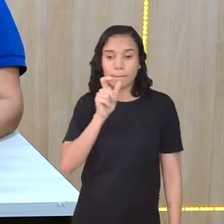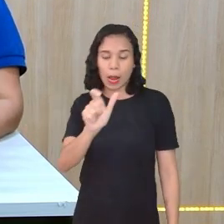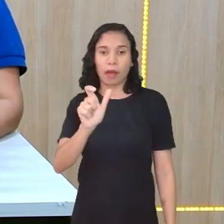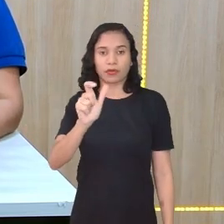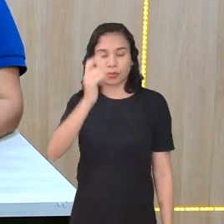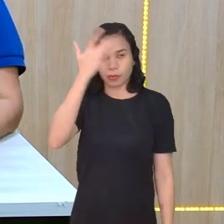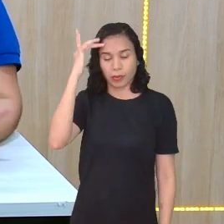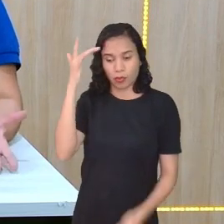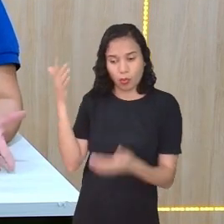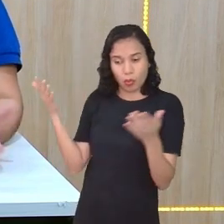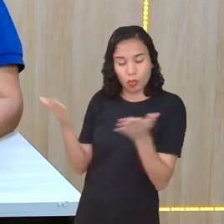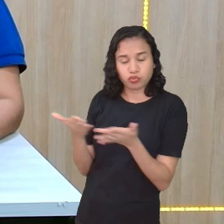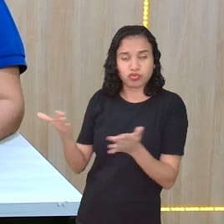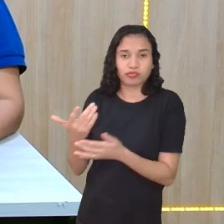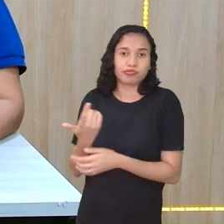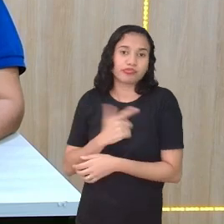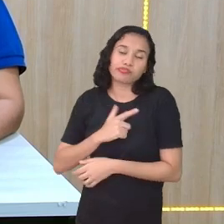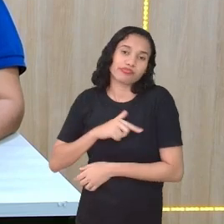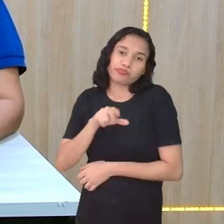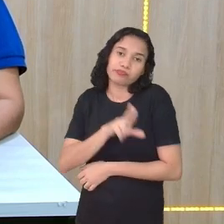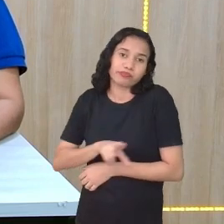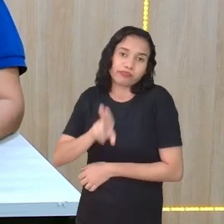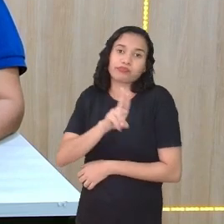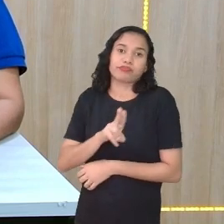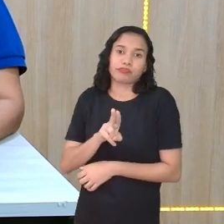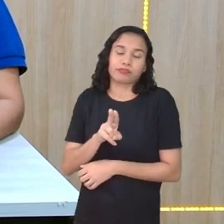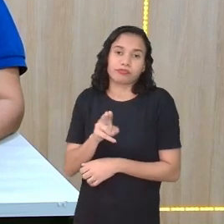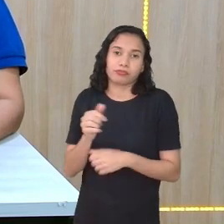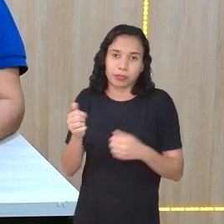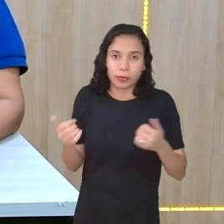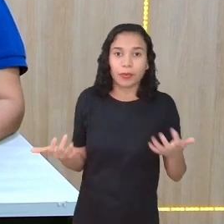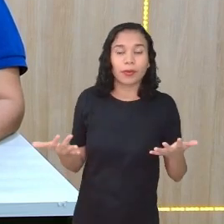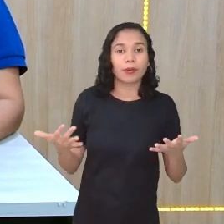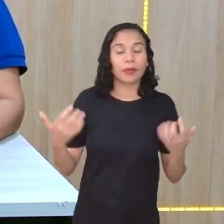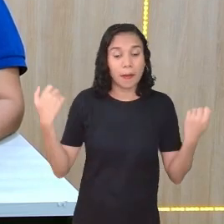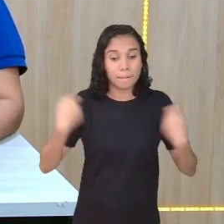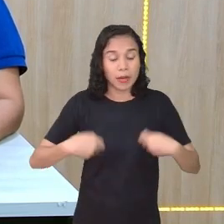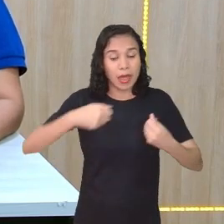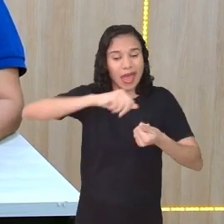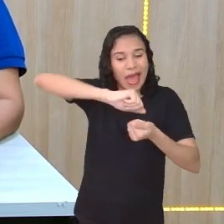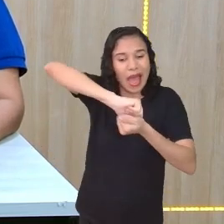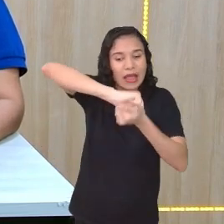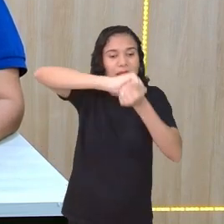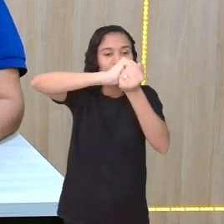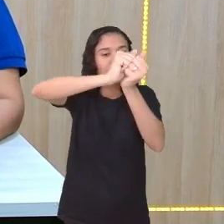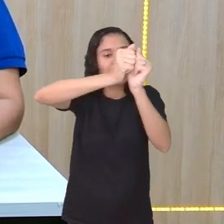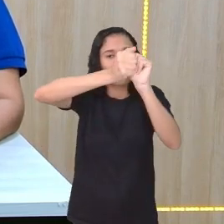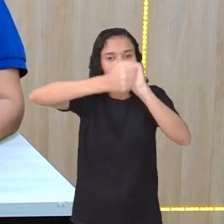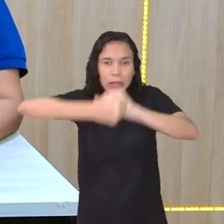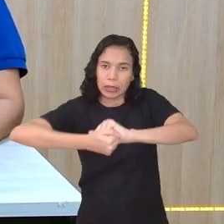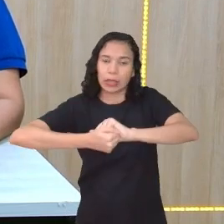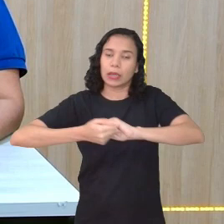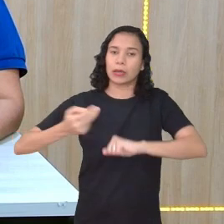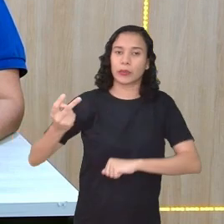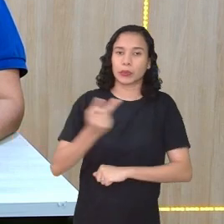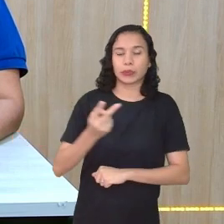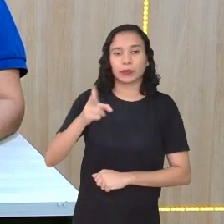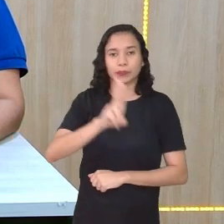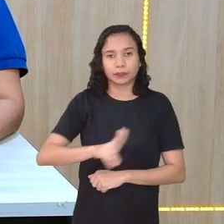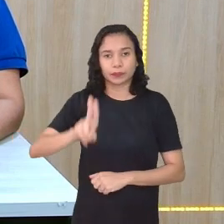nativo de hoje não vai saber interpretar. É verdade. Então, eu preciso adaptar as duas formas de...